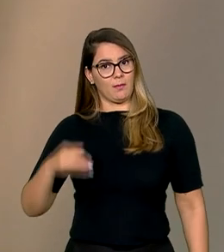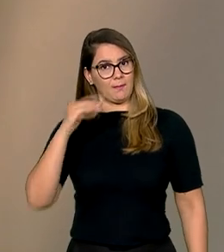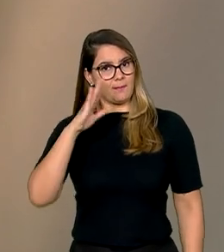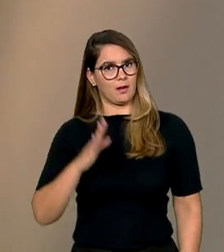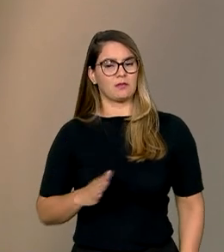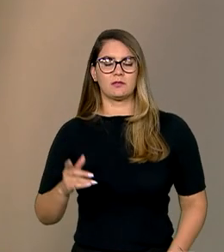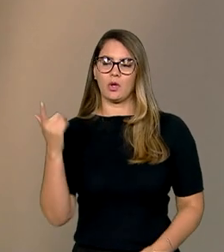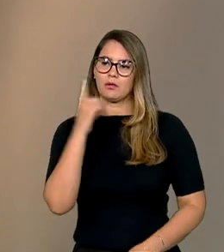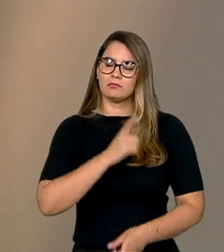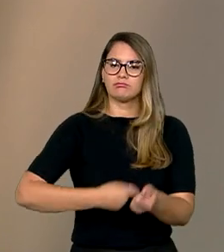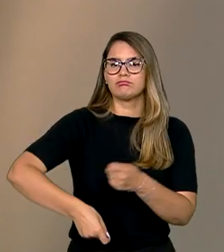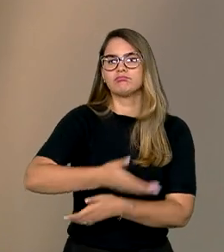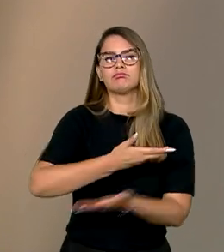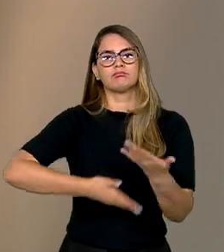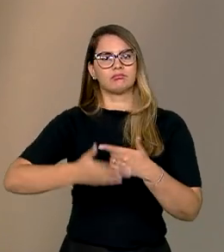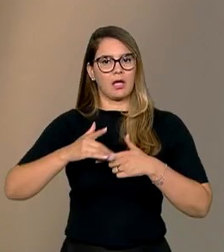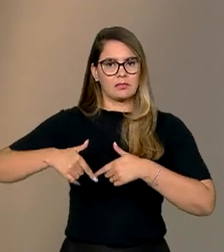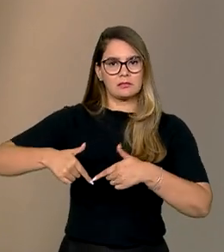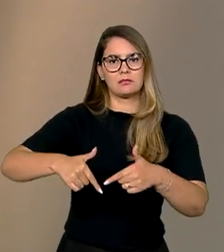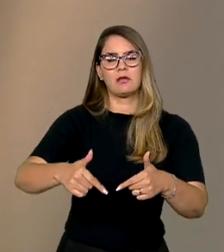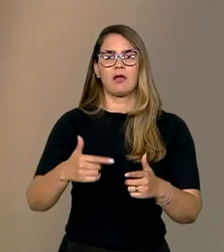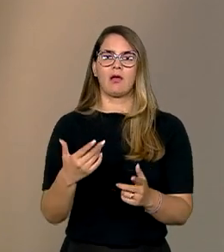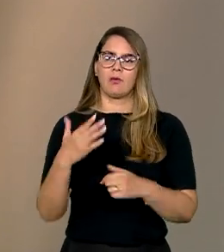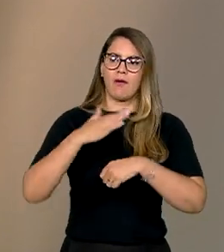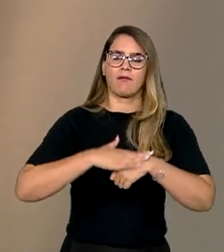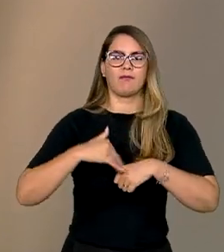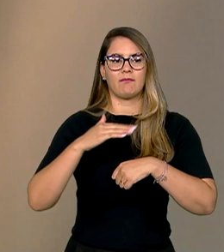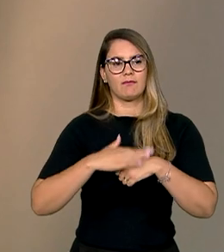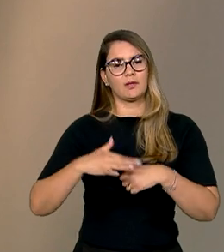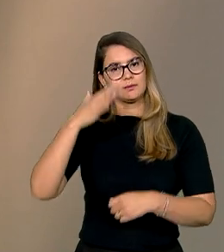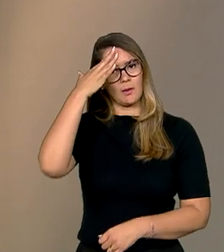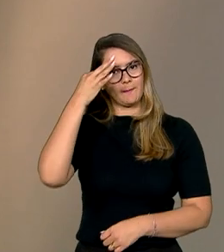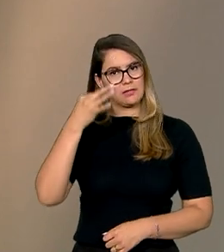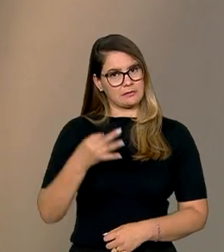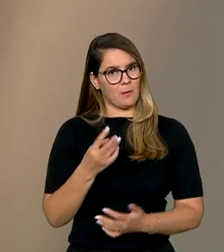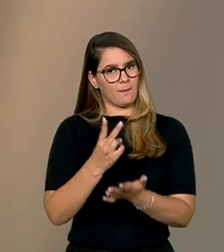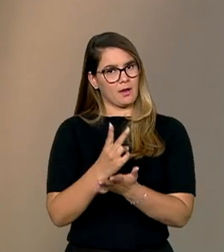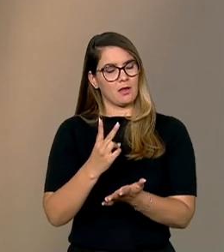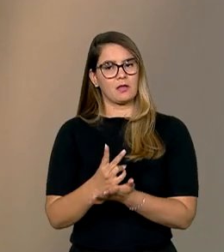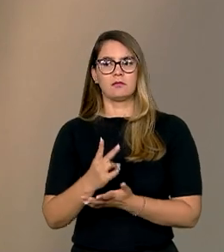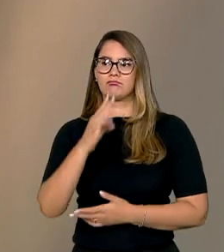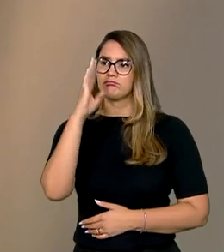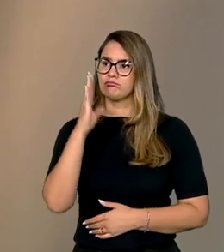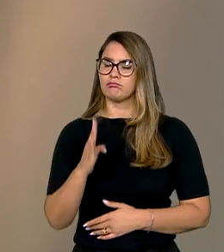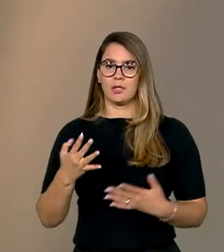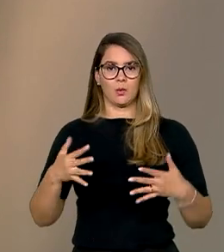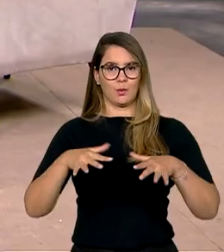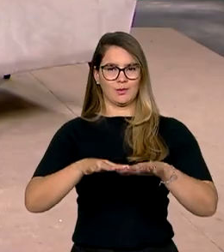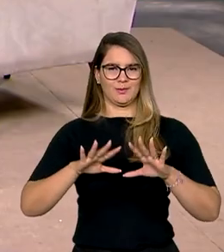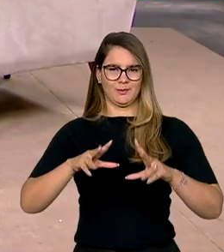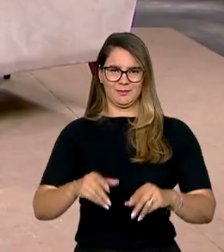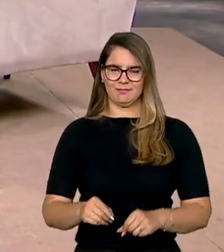articulador tanto das ações, dos afetos, né, do entendimento mesmo de nação com inclusão de todos.